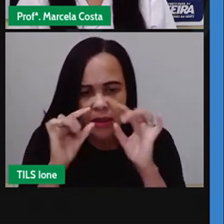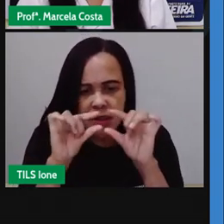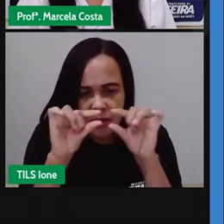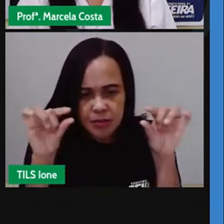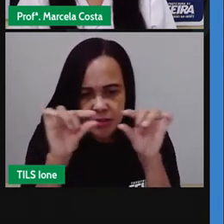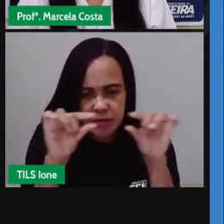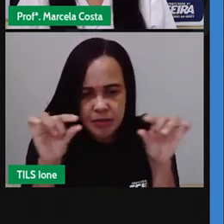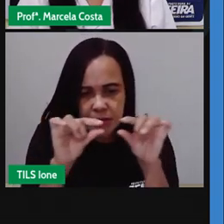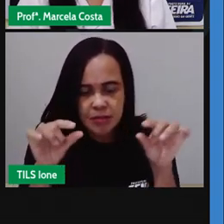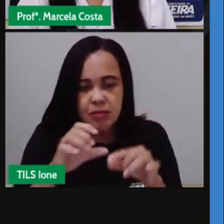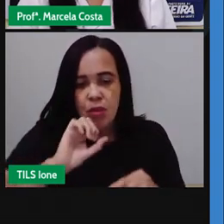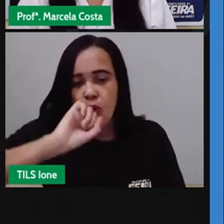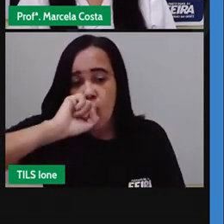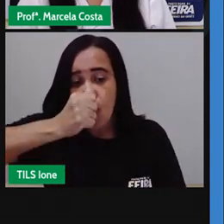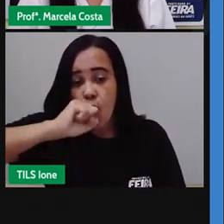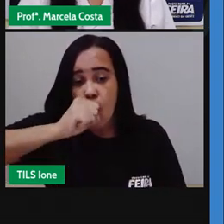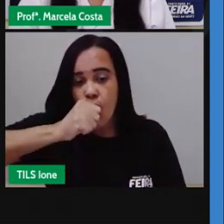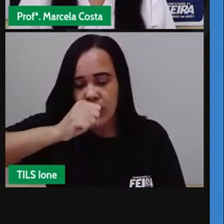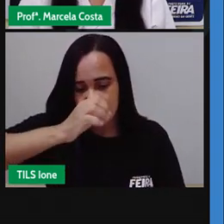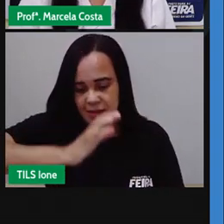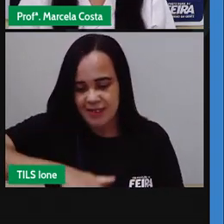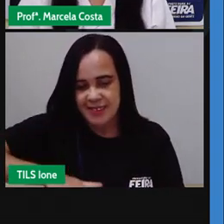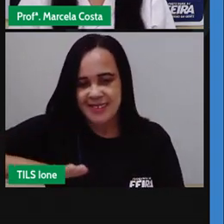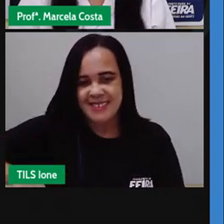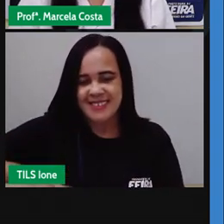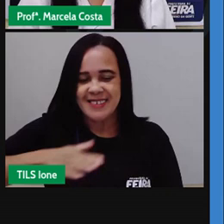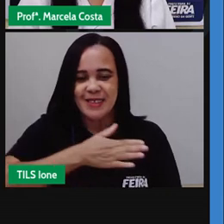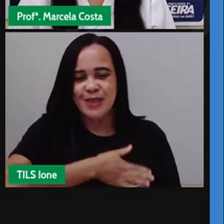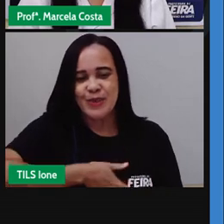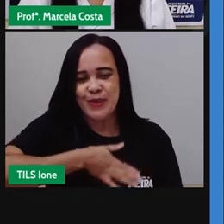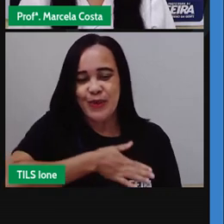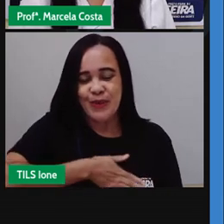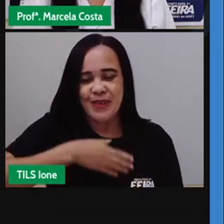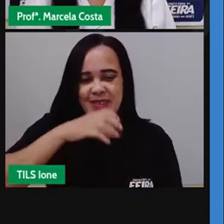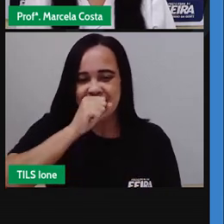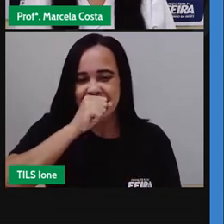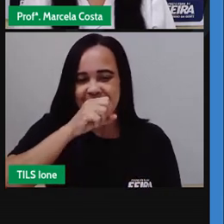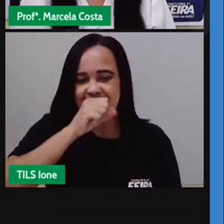oito crianças gostam de laranja